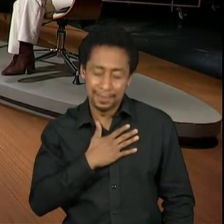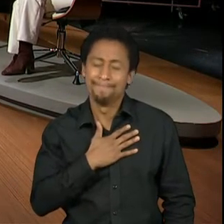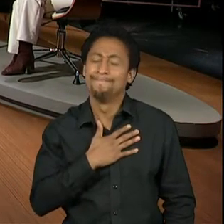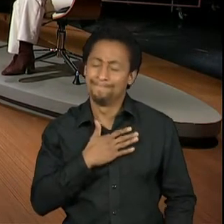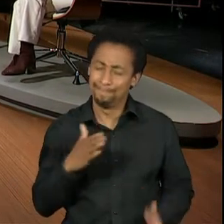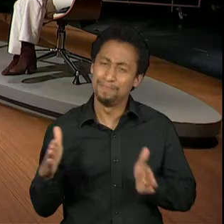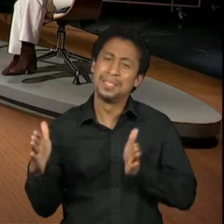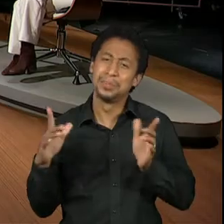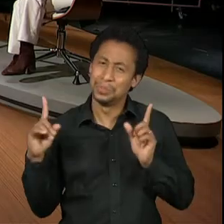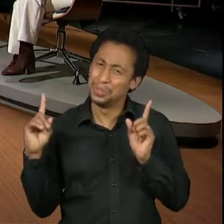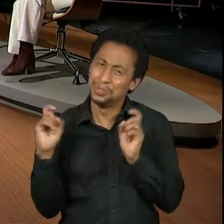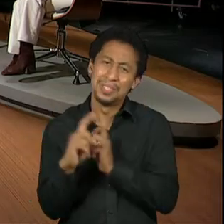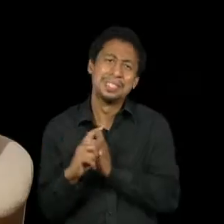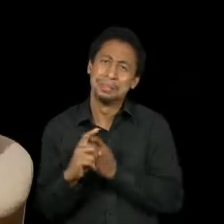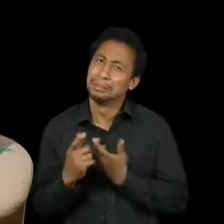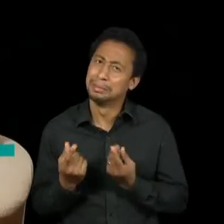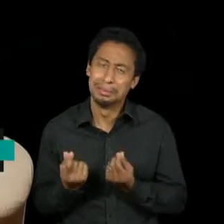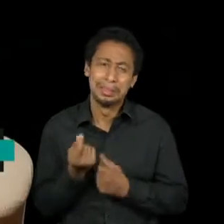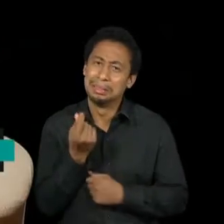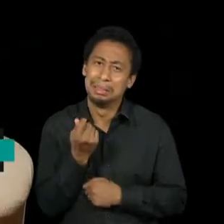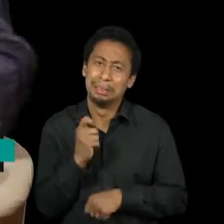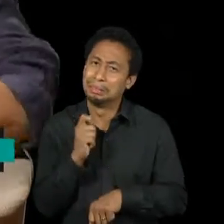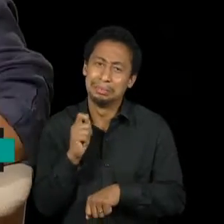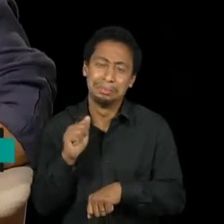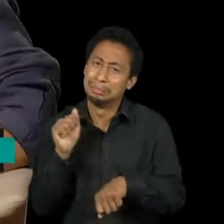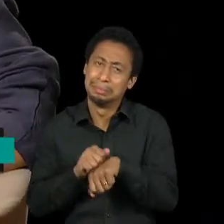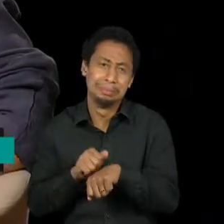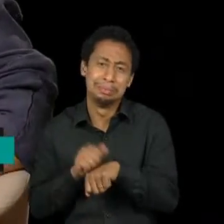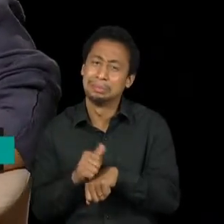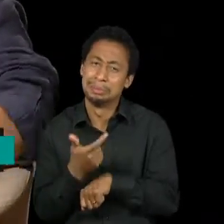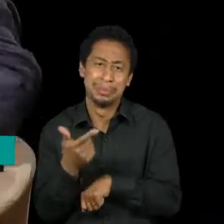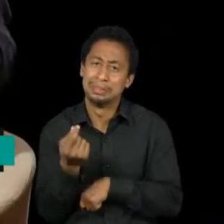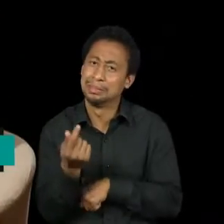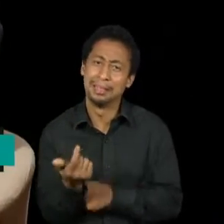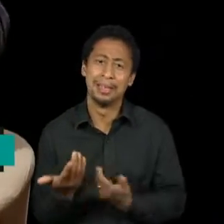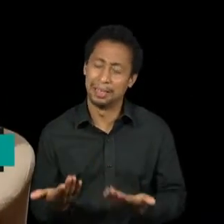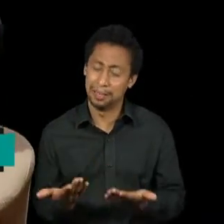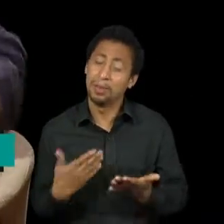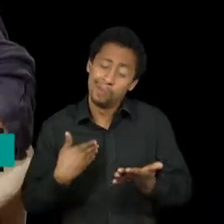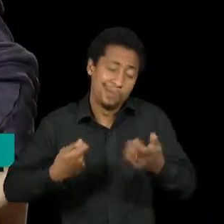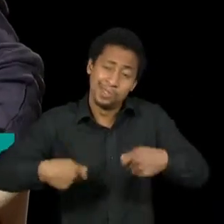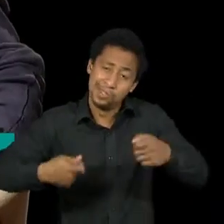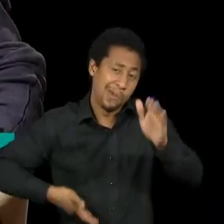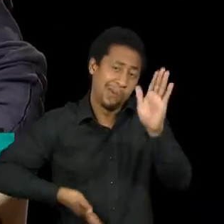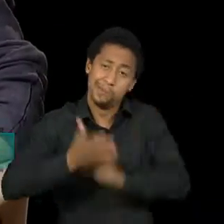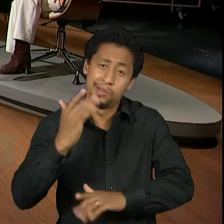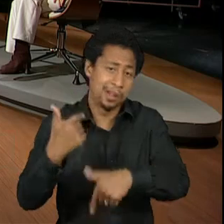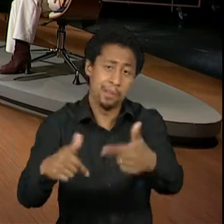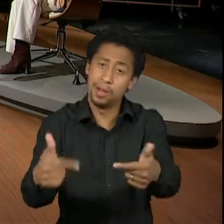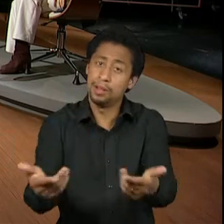e eu já fui trabalhar. Antes até de... estava no meio da escola e tal.